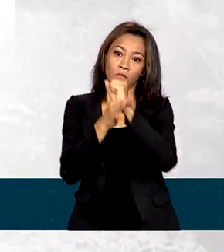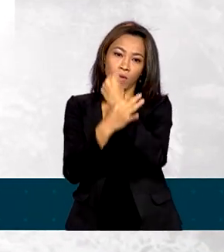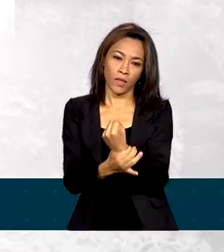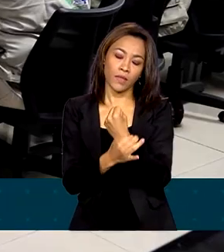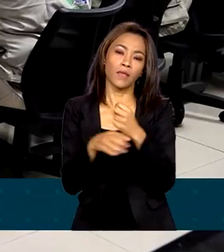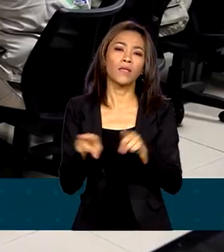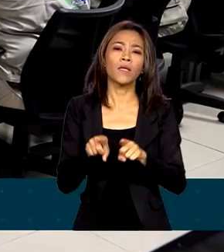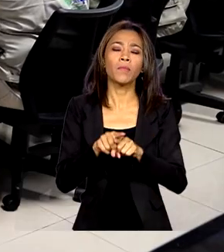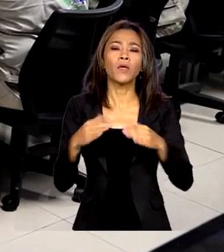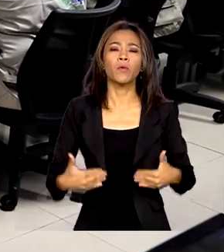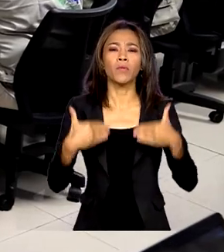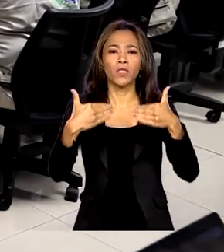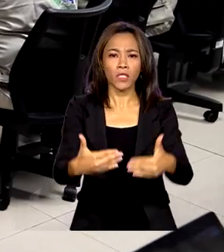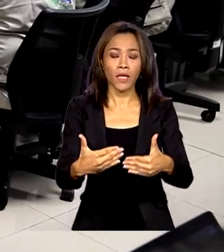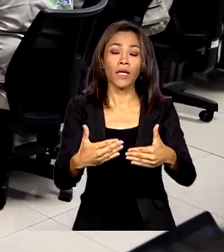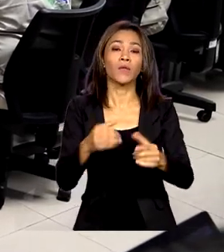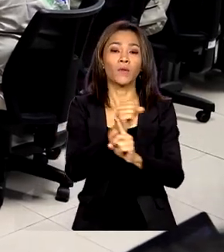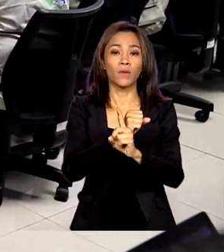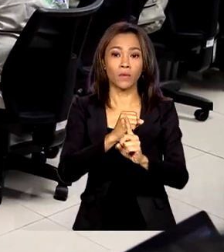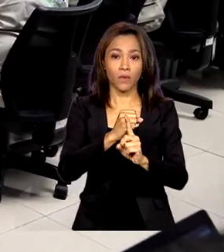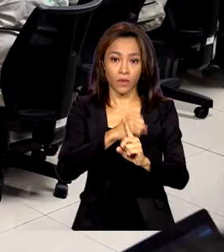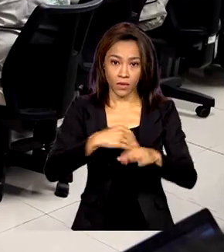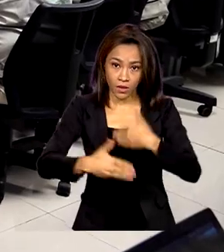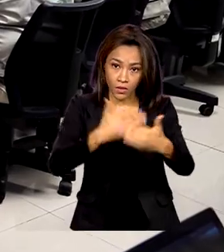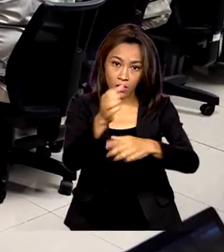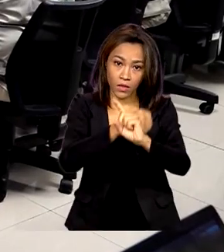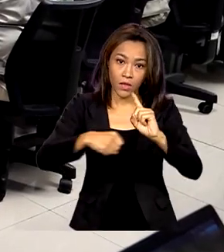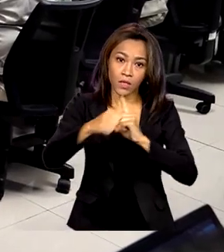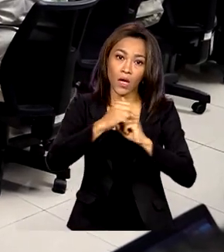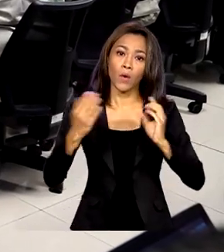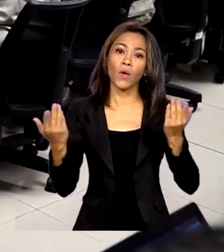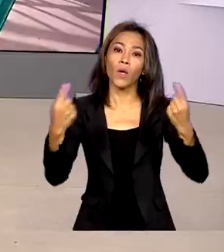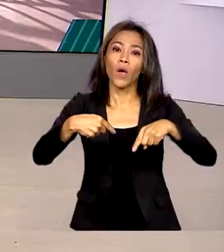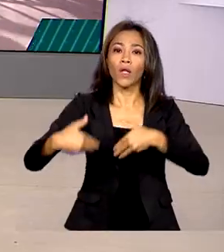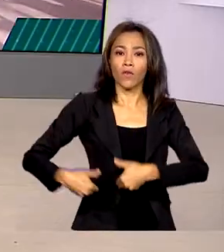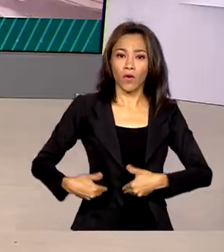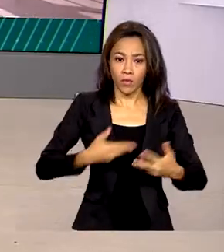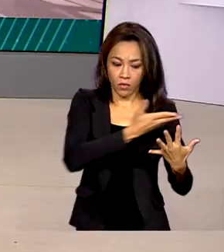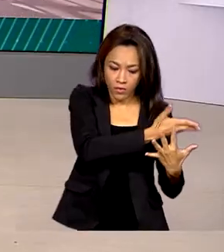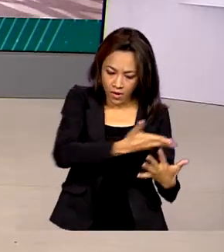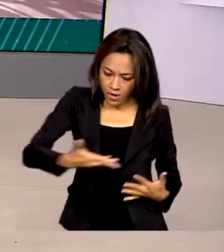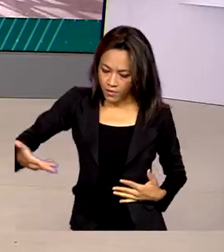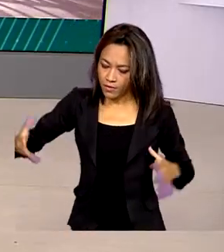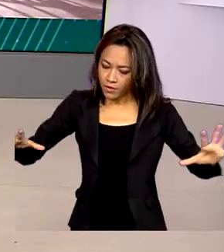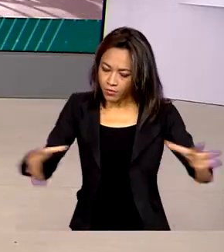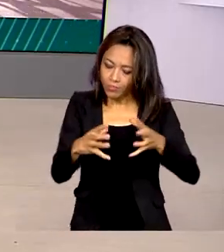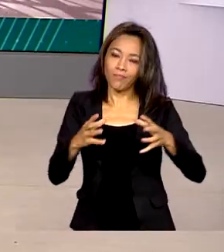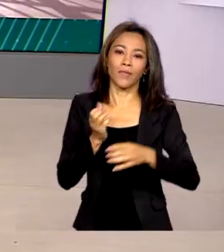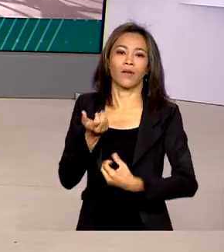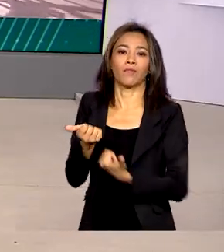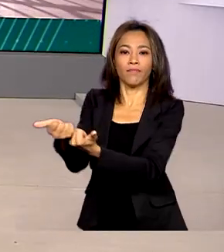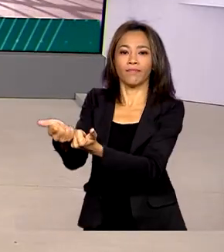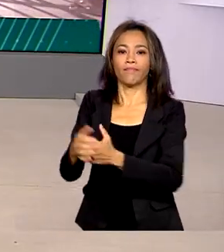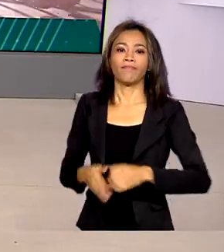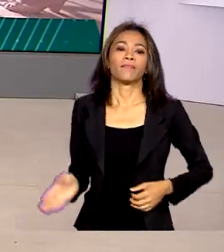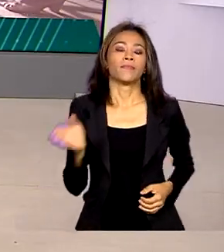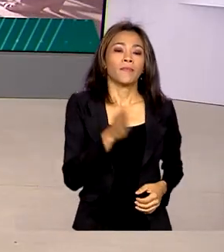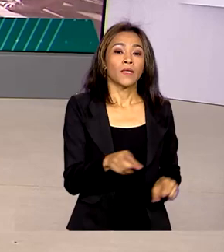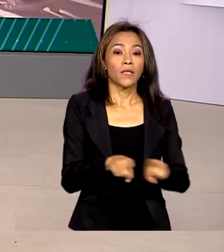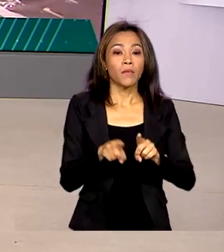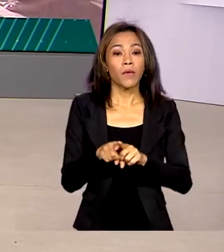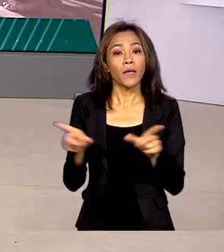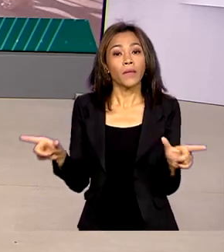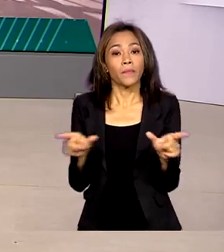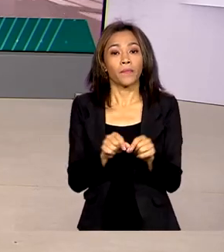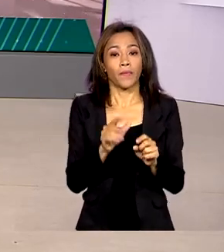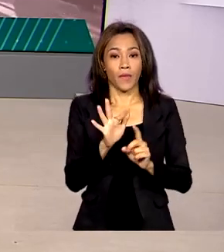e Ministério do Desenvolvimento Social e Combate à Fome. E a FUNAI também criou em Boa Vista